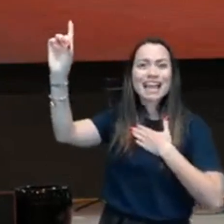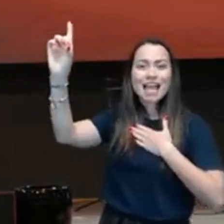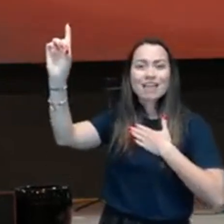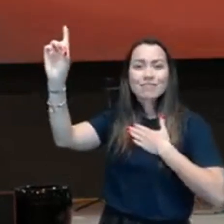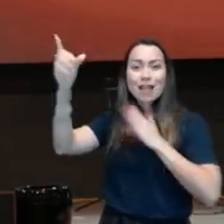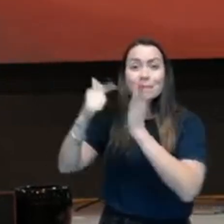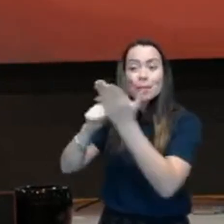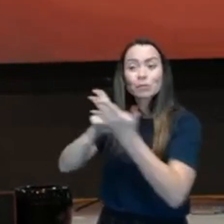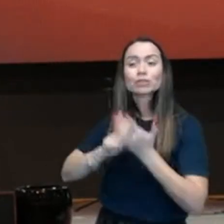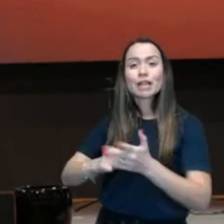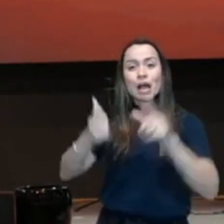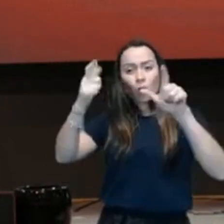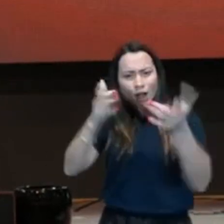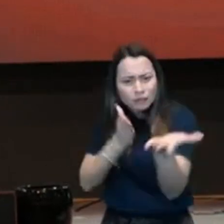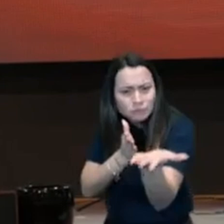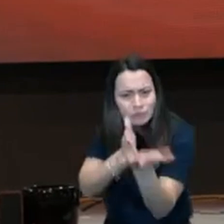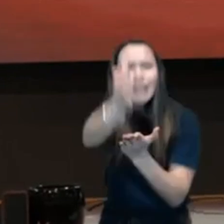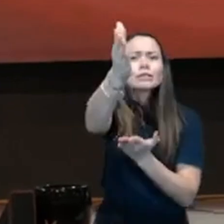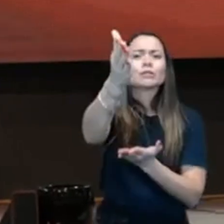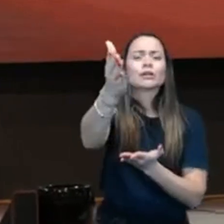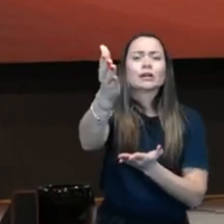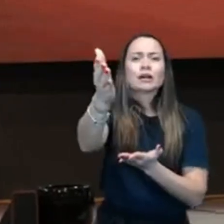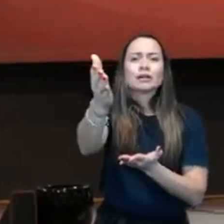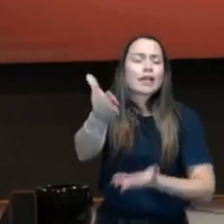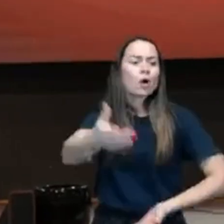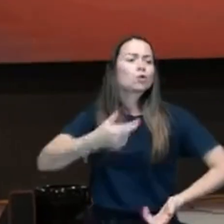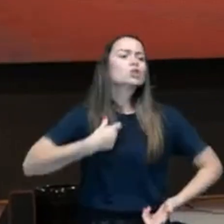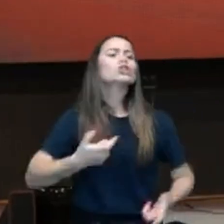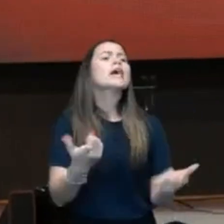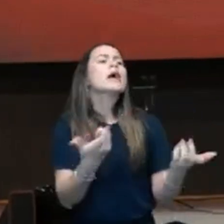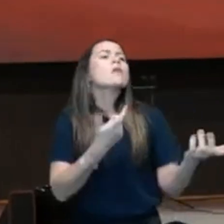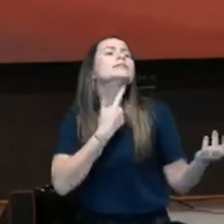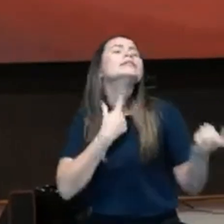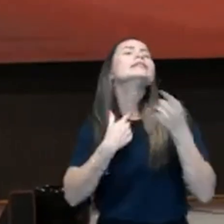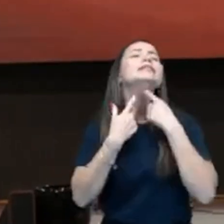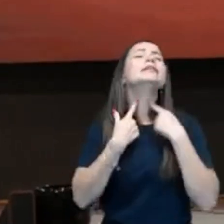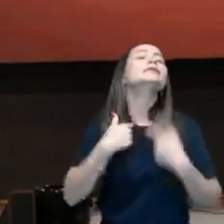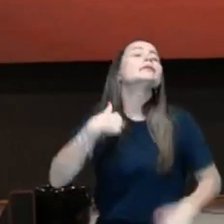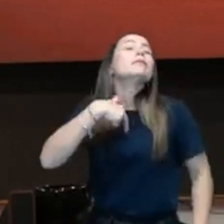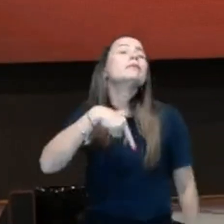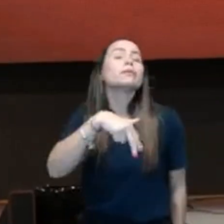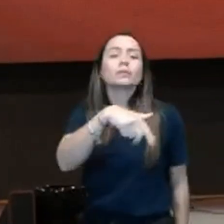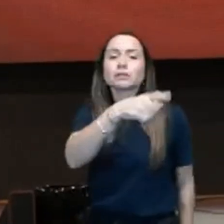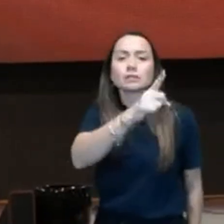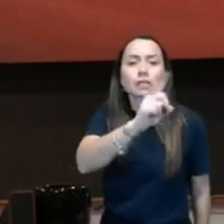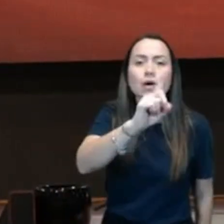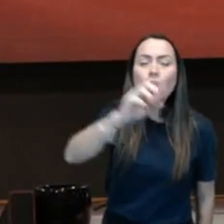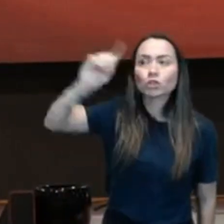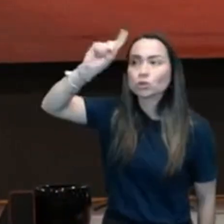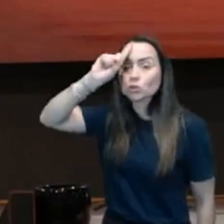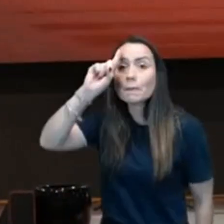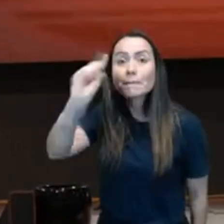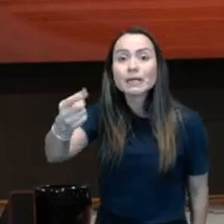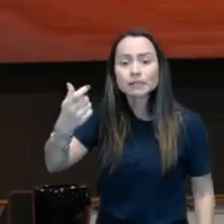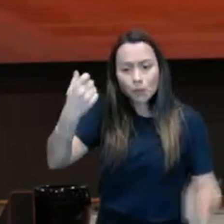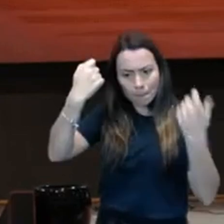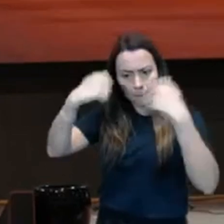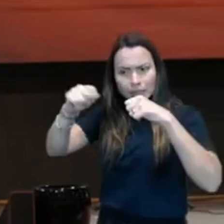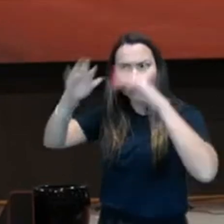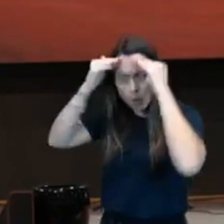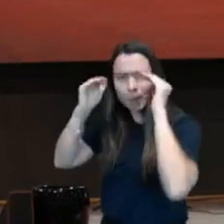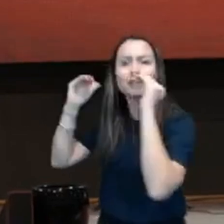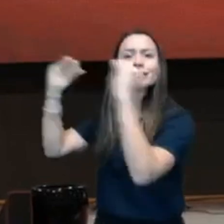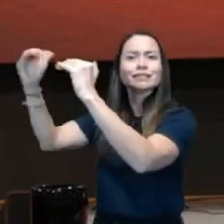mundo, não é onde eu quero estar, o melhor lugar do mundo, é onde eu devo estar. Porque ali é o lugar que Deus tem para mim.